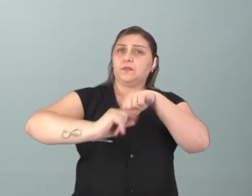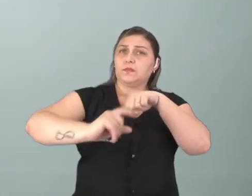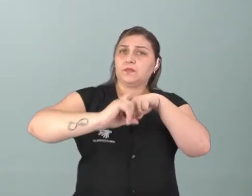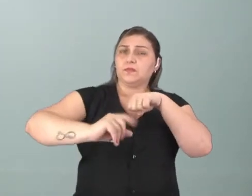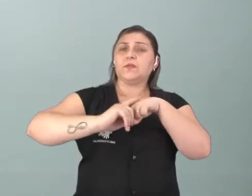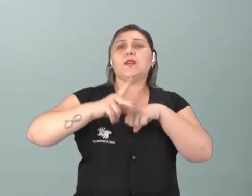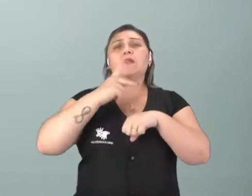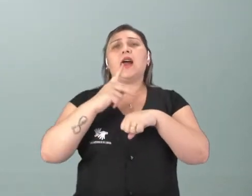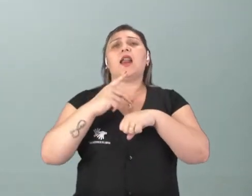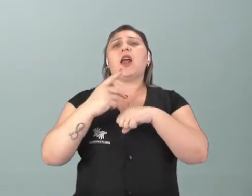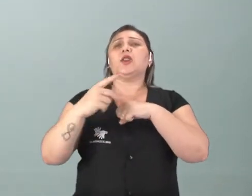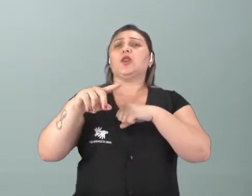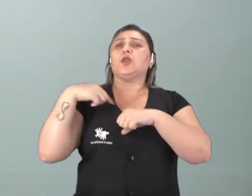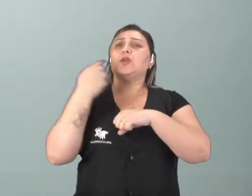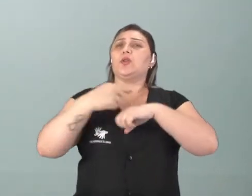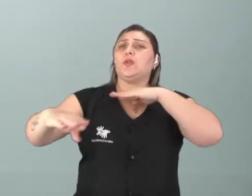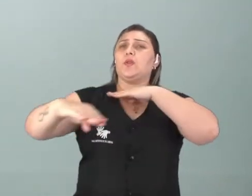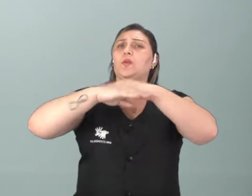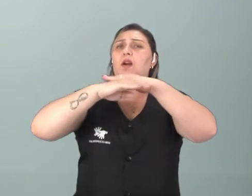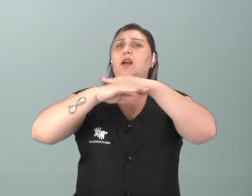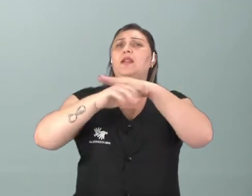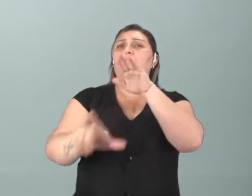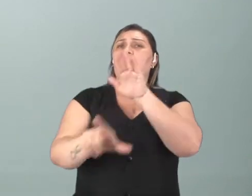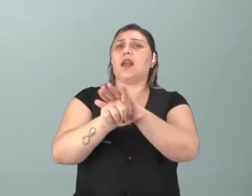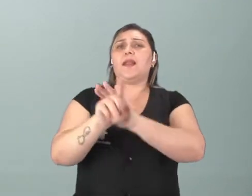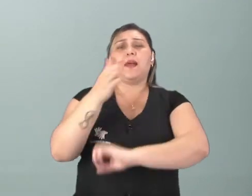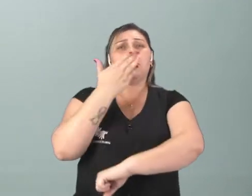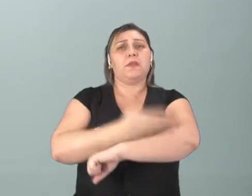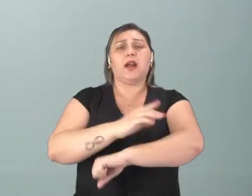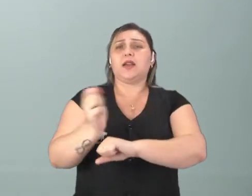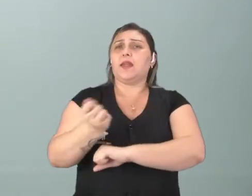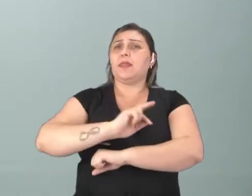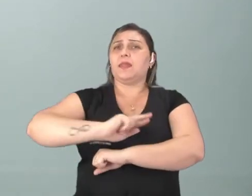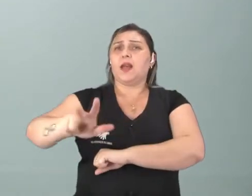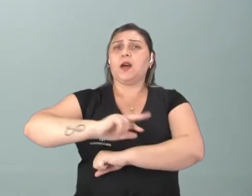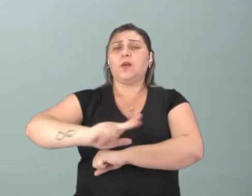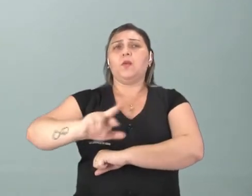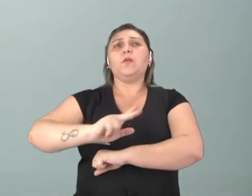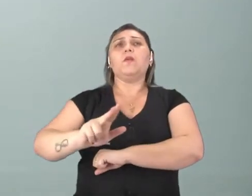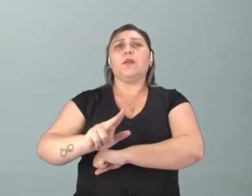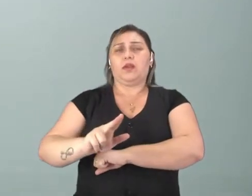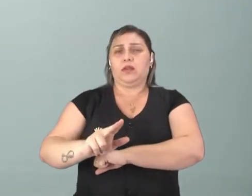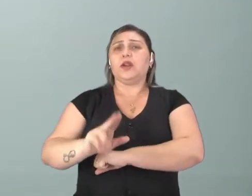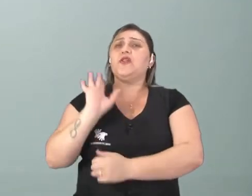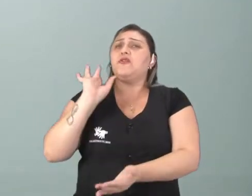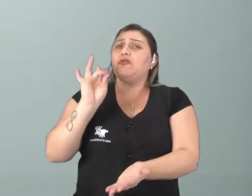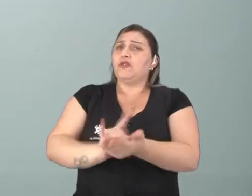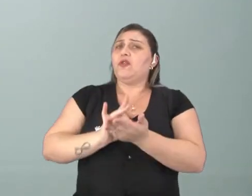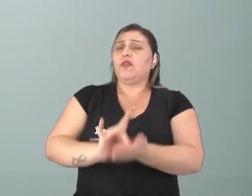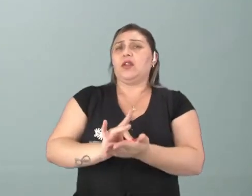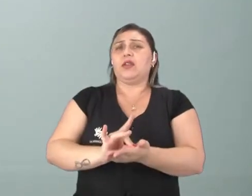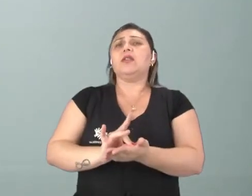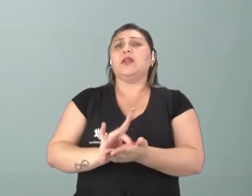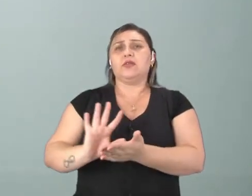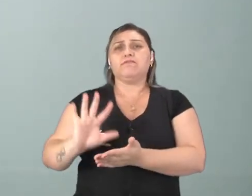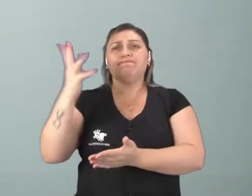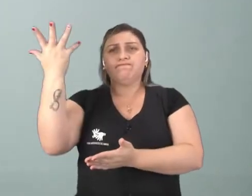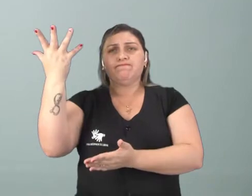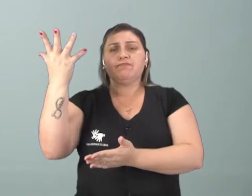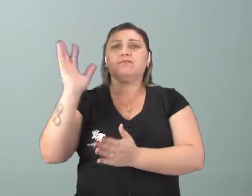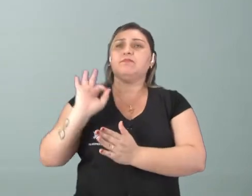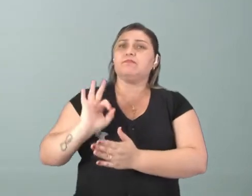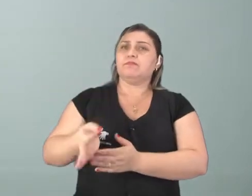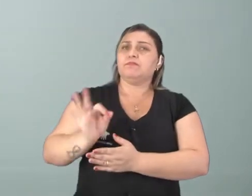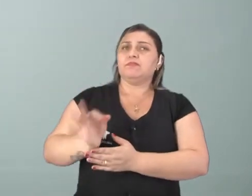perante a lei, isso não é, na prática, tida como algo que é realmente efetivo. Certo?